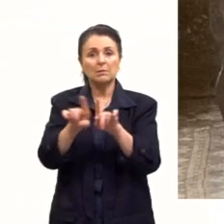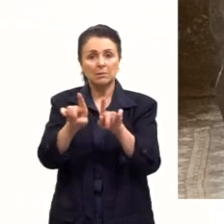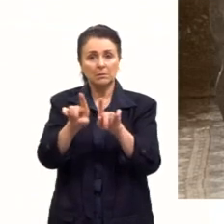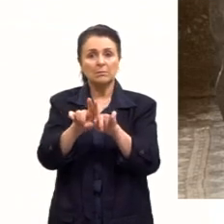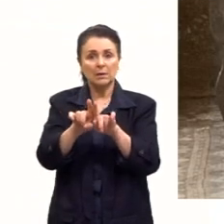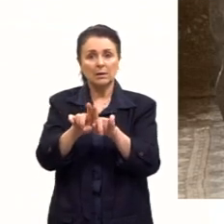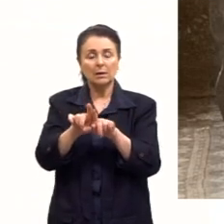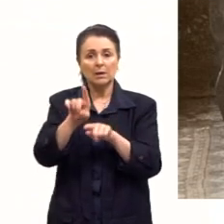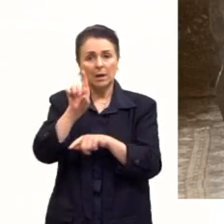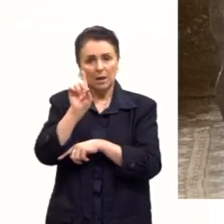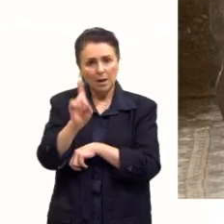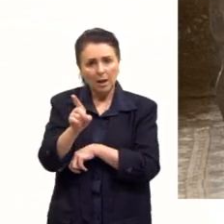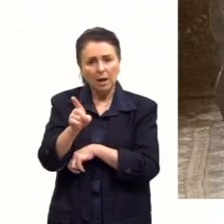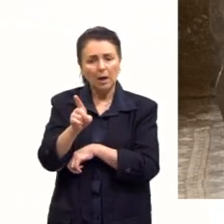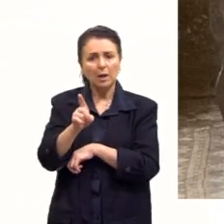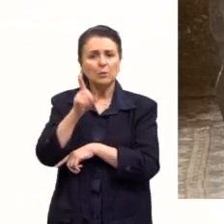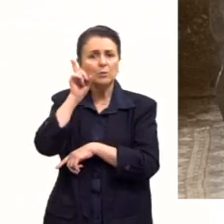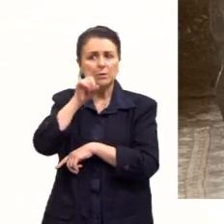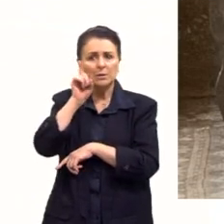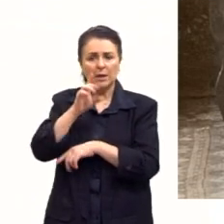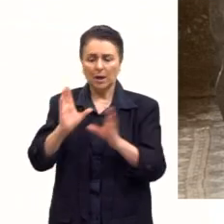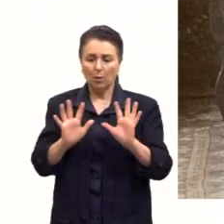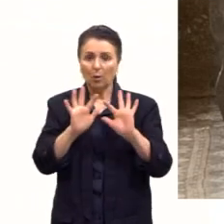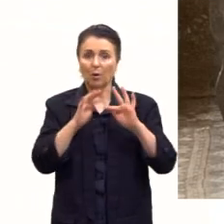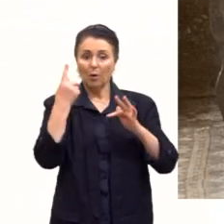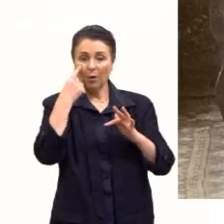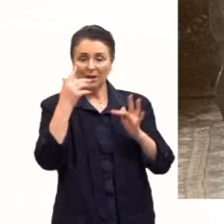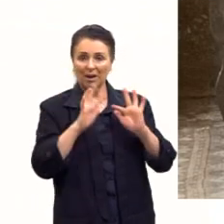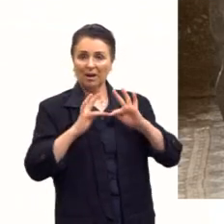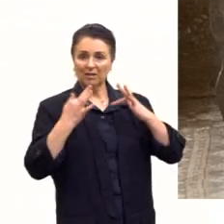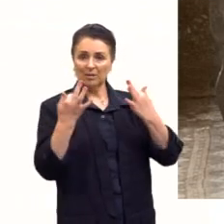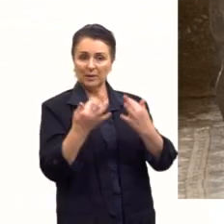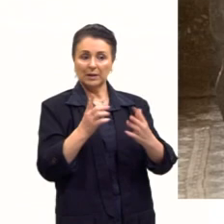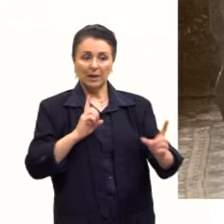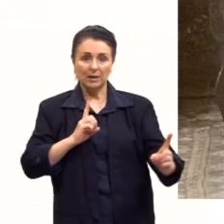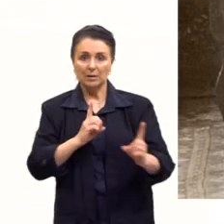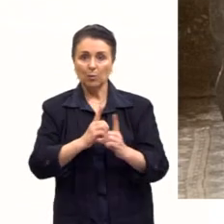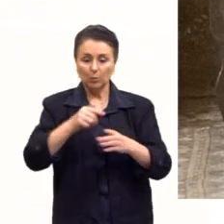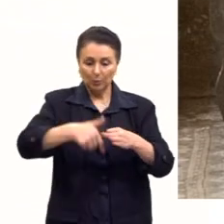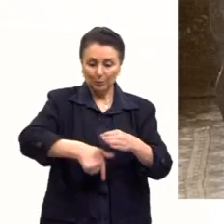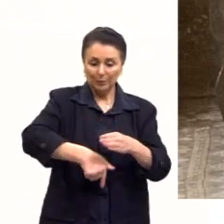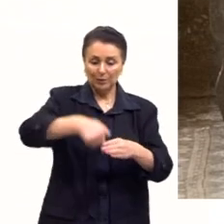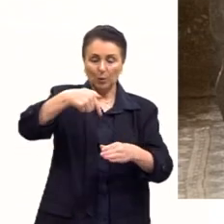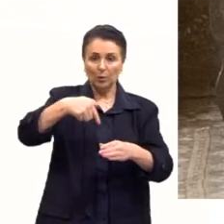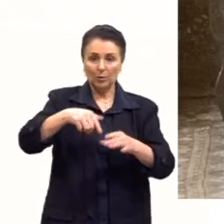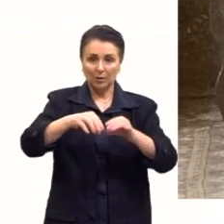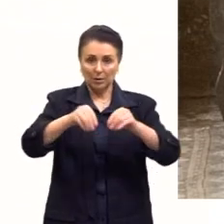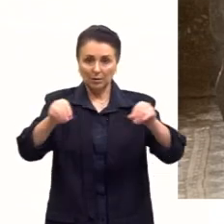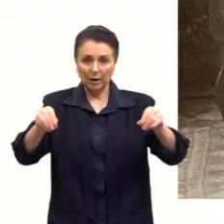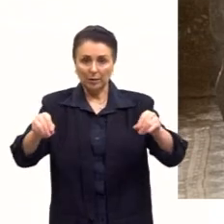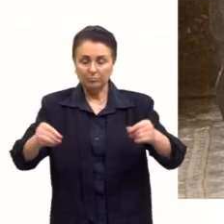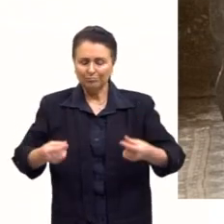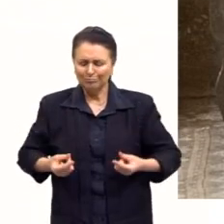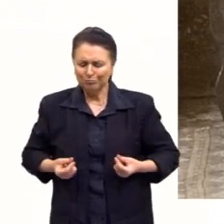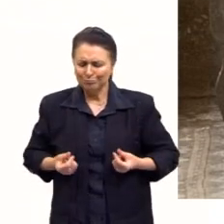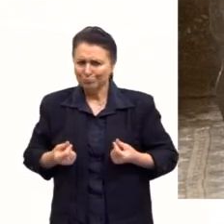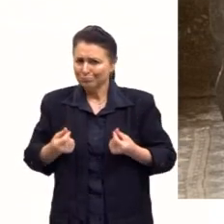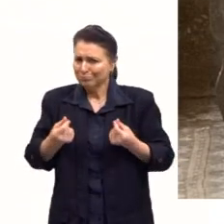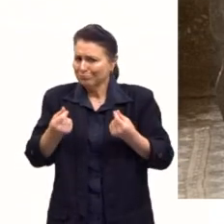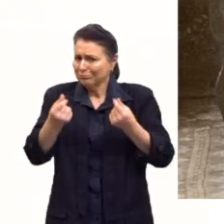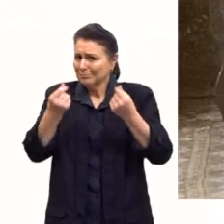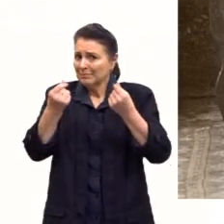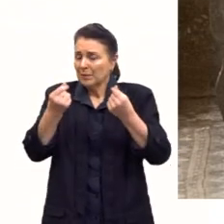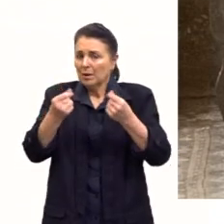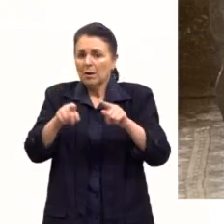Osage encontra poços de petróleo nas suas terras, na sua reserva. Eles ficam milionários. Mas